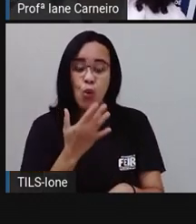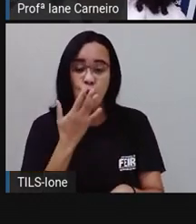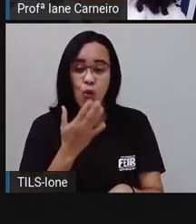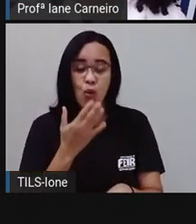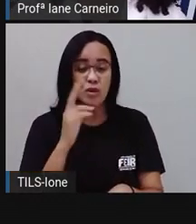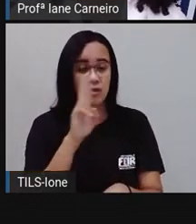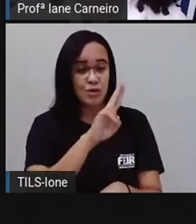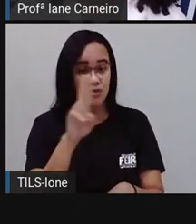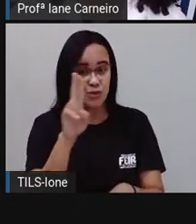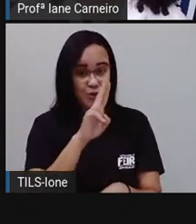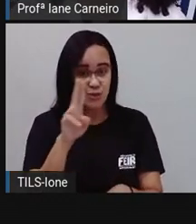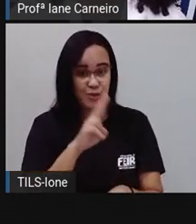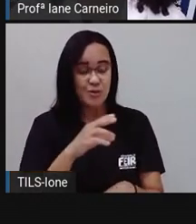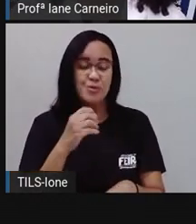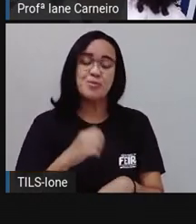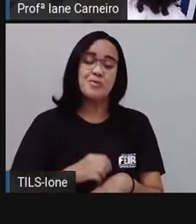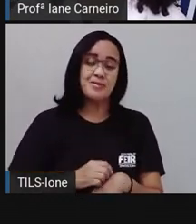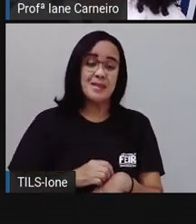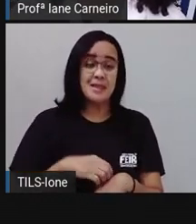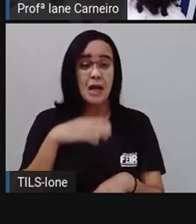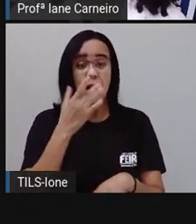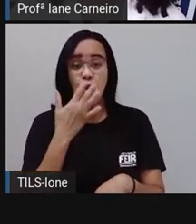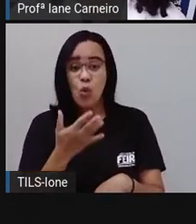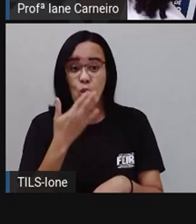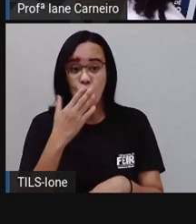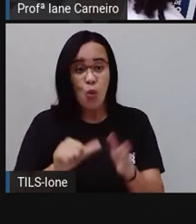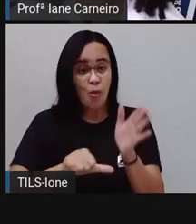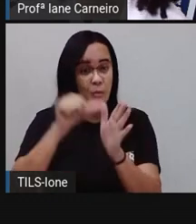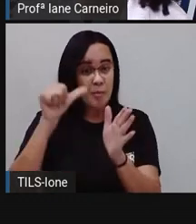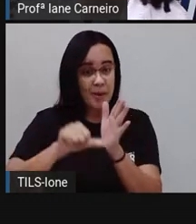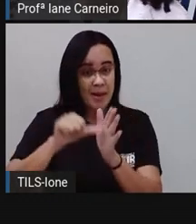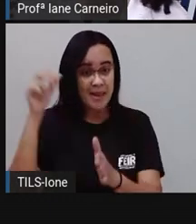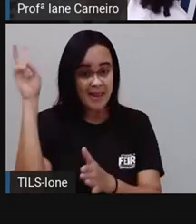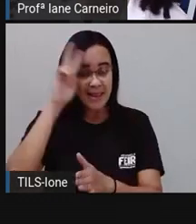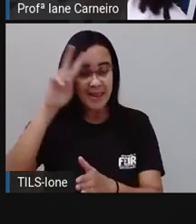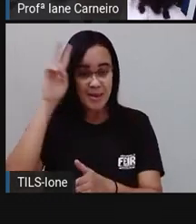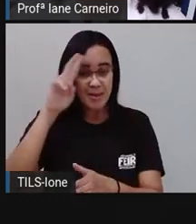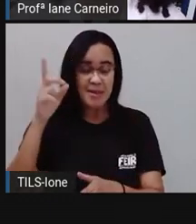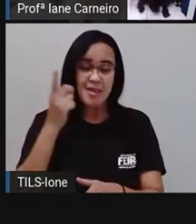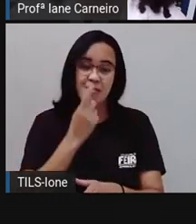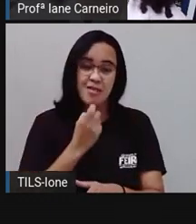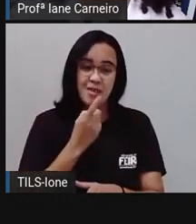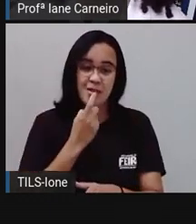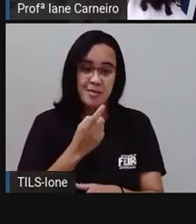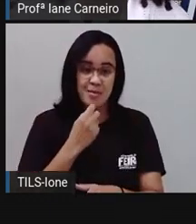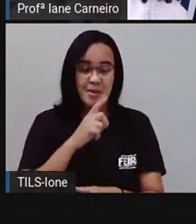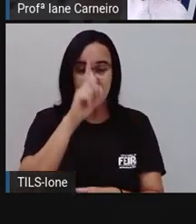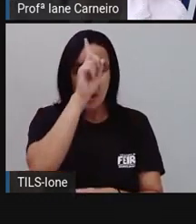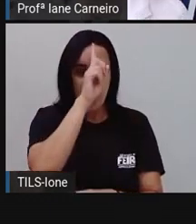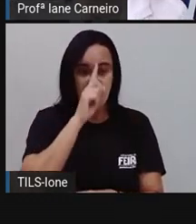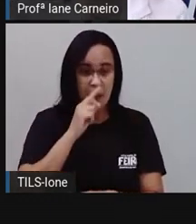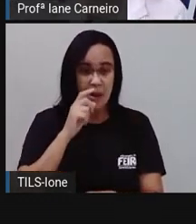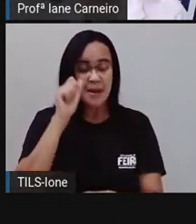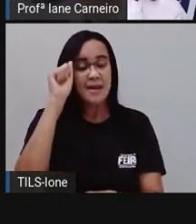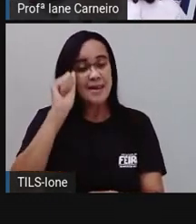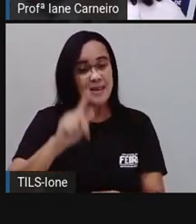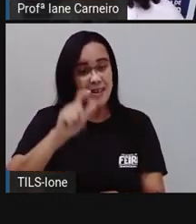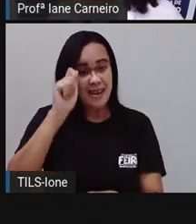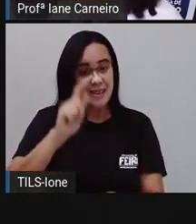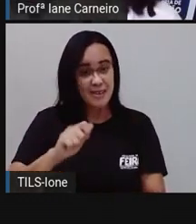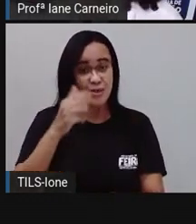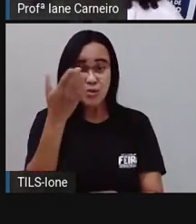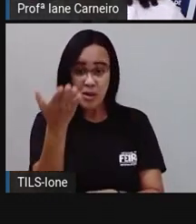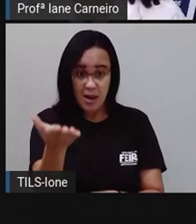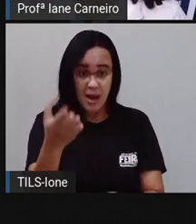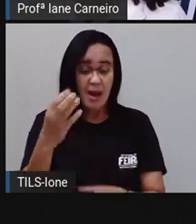As cores primárias é vermelho, amarelo e azul. Lembram que a gente trabalhou as cores? São as primárias, são elas que dão origem